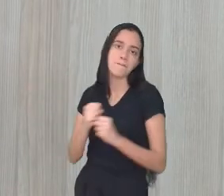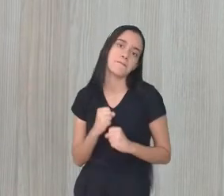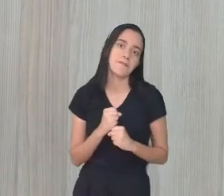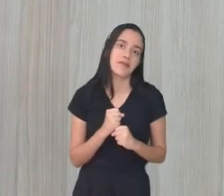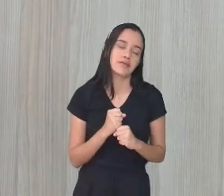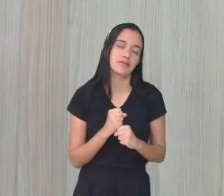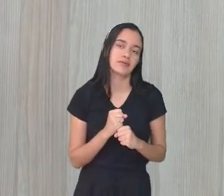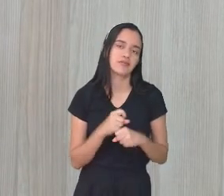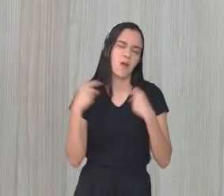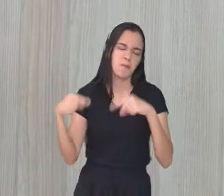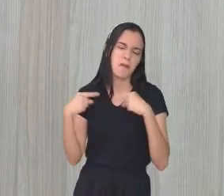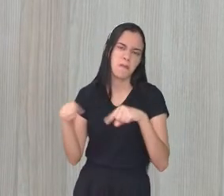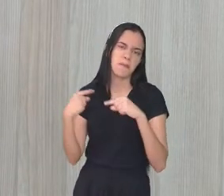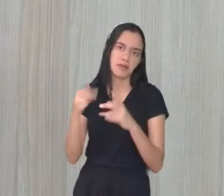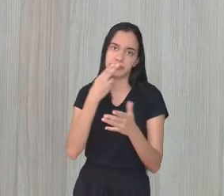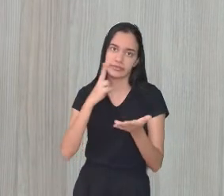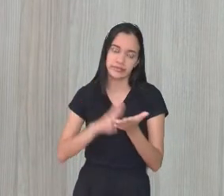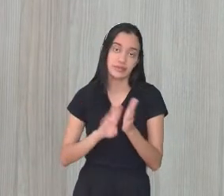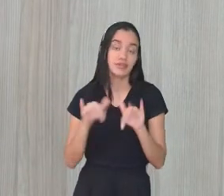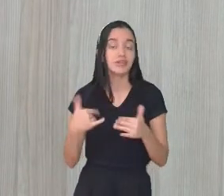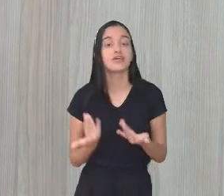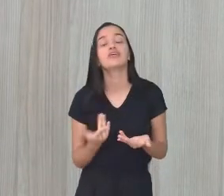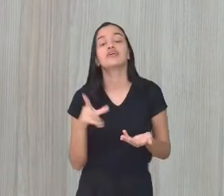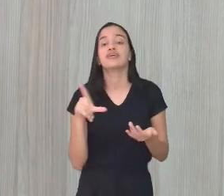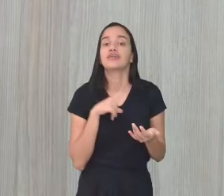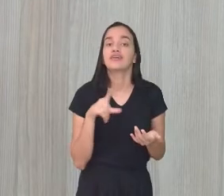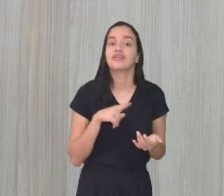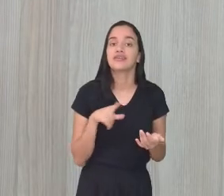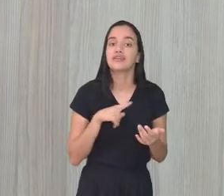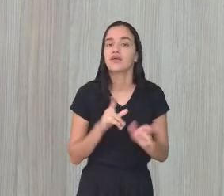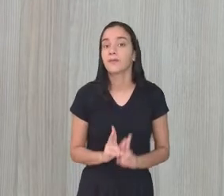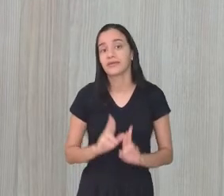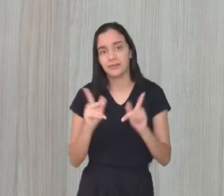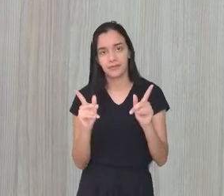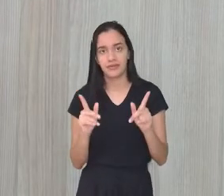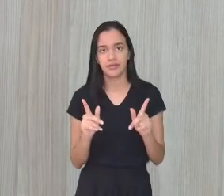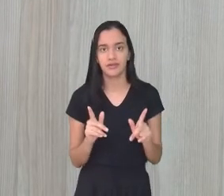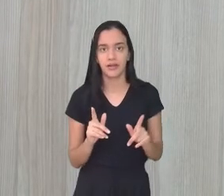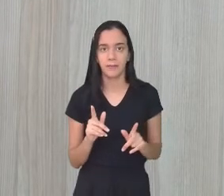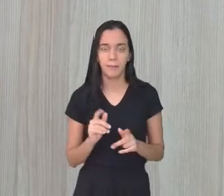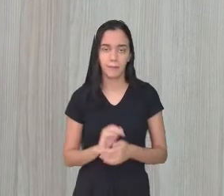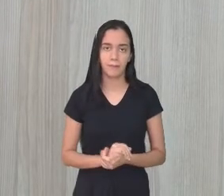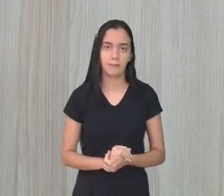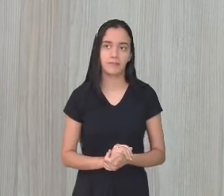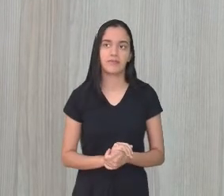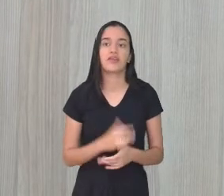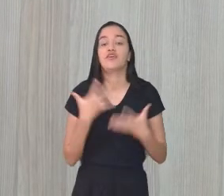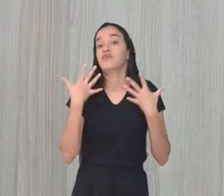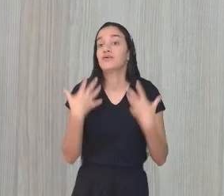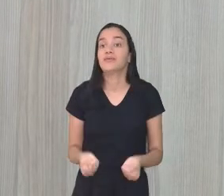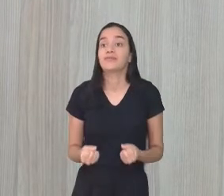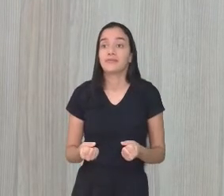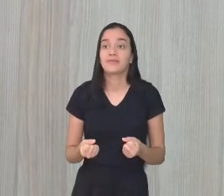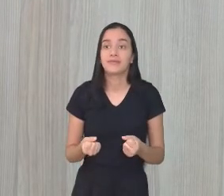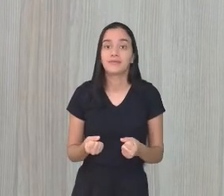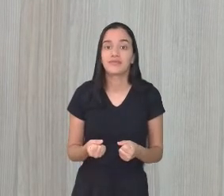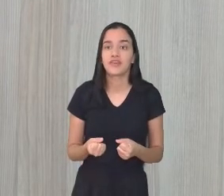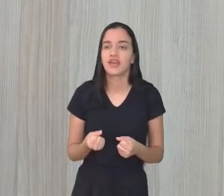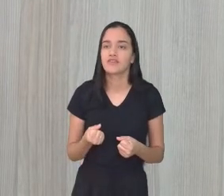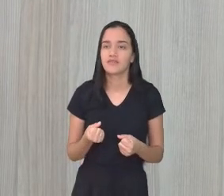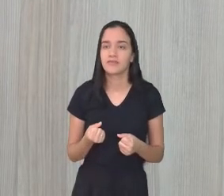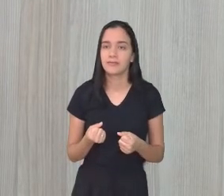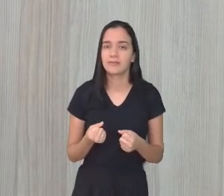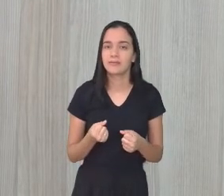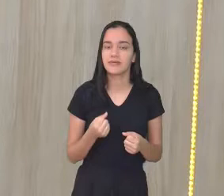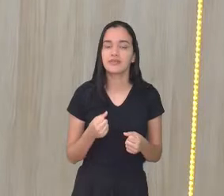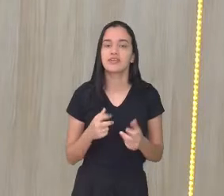fazer uma carta de reclamação sobre isso? Reclamar sobre isso. Então, tem algumas distinções, assim, sutis, né? Então, vamos lá na carta novamente, só